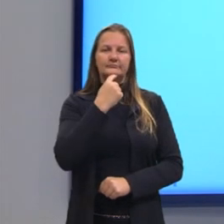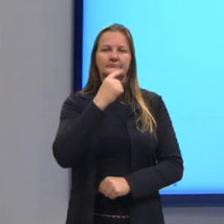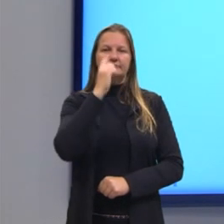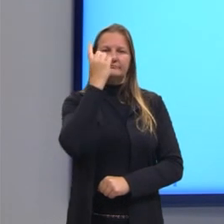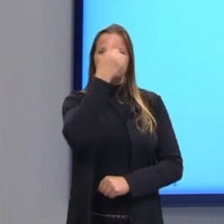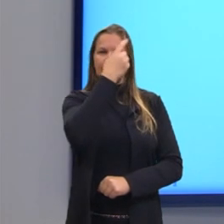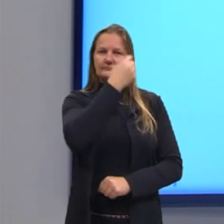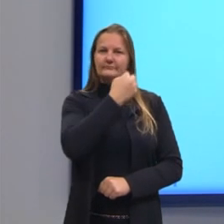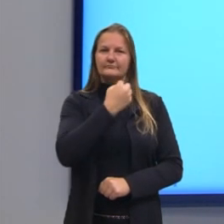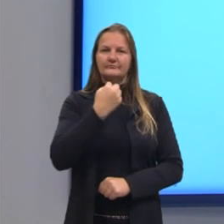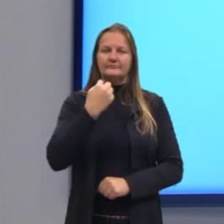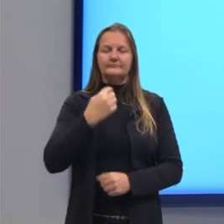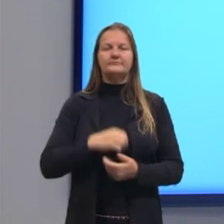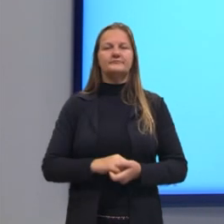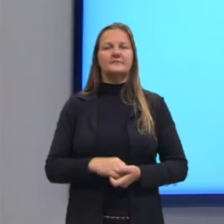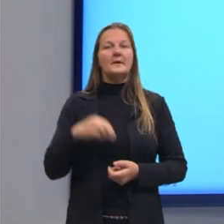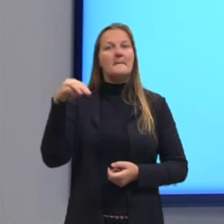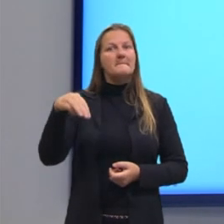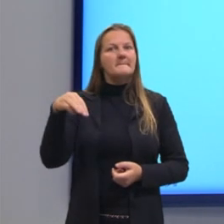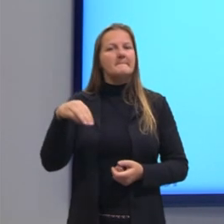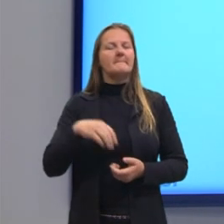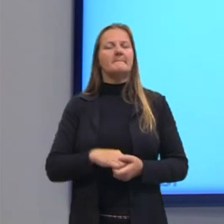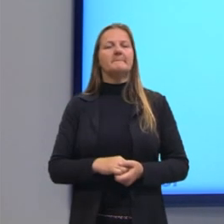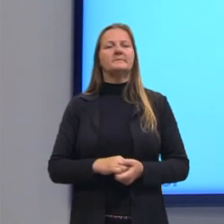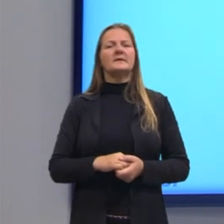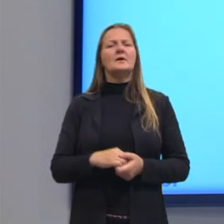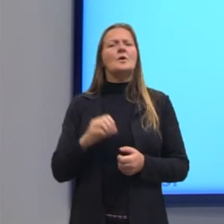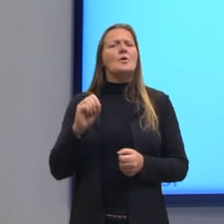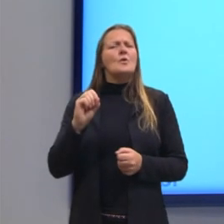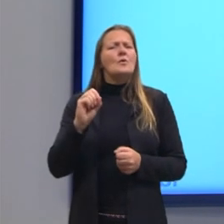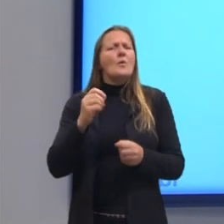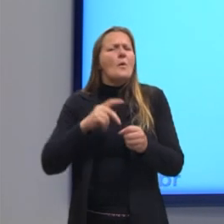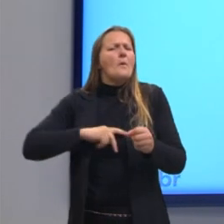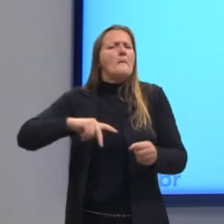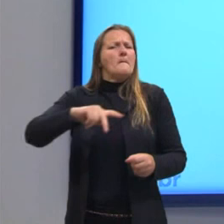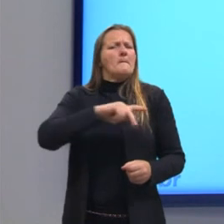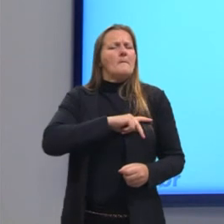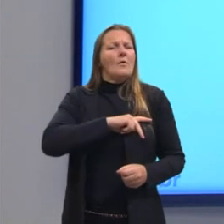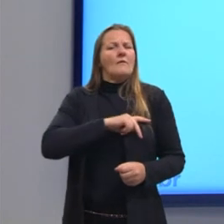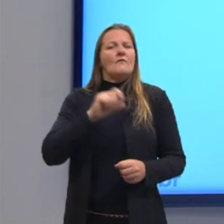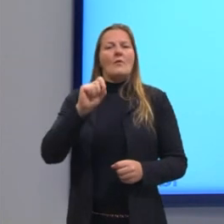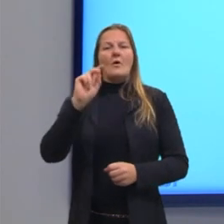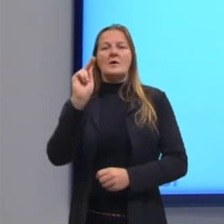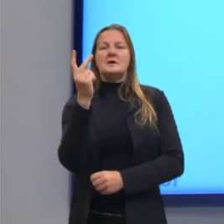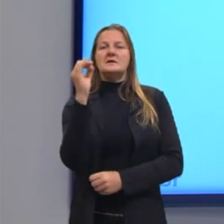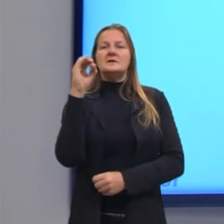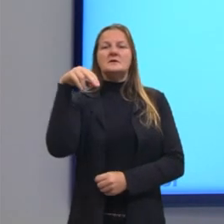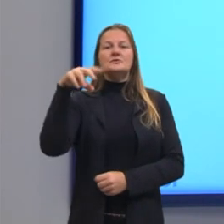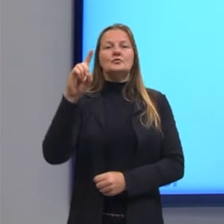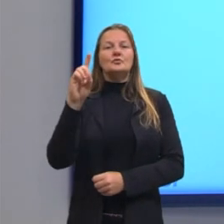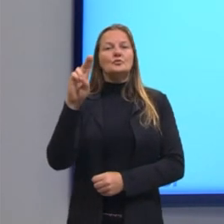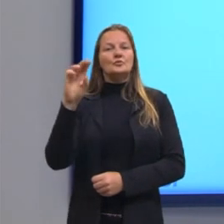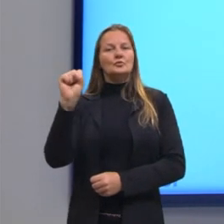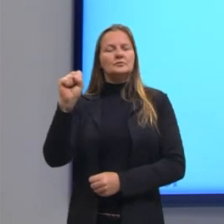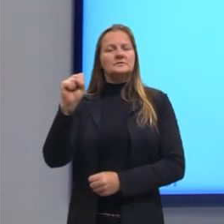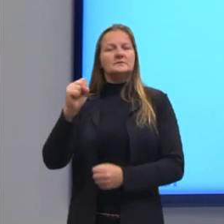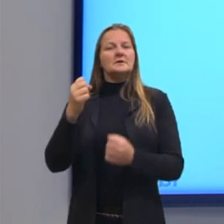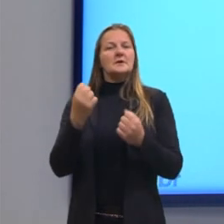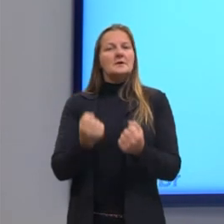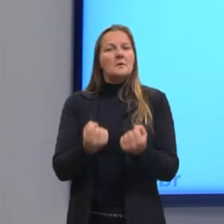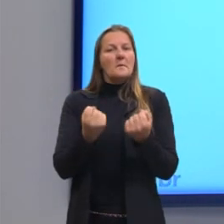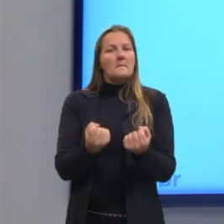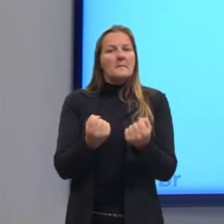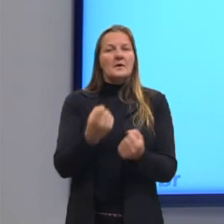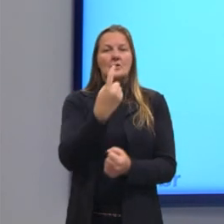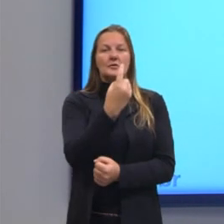No entanto, a civilização considerada de alto nível eram os hindus, pois utilizavam pesos de 13